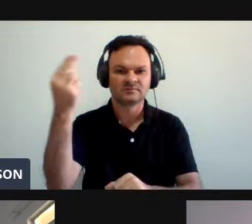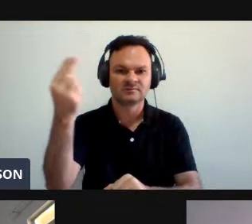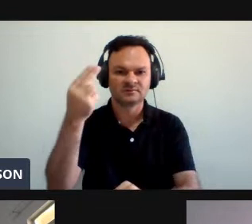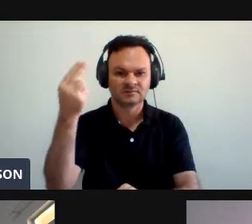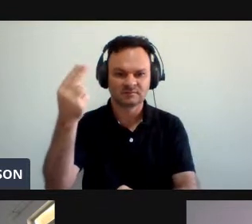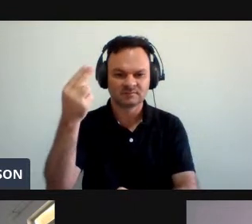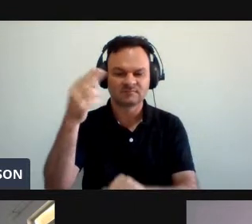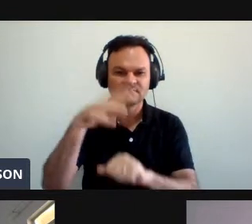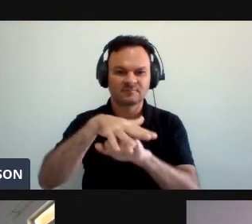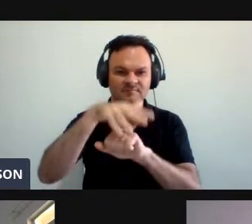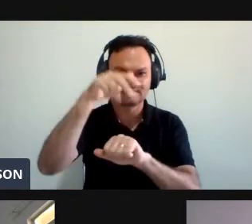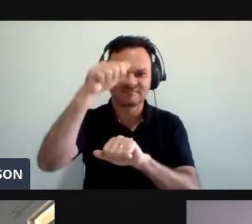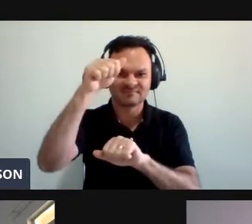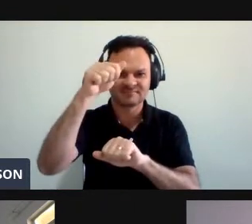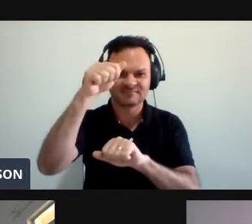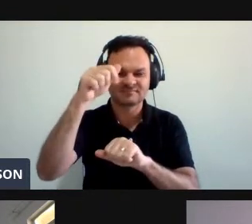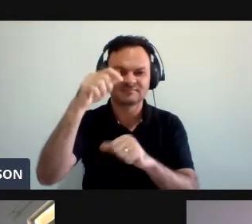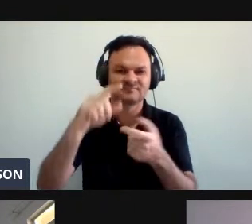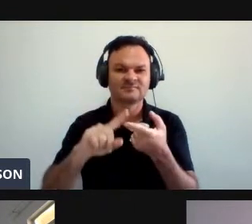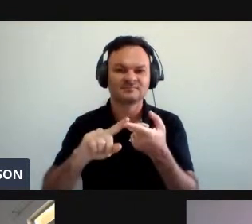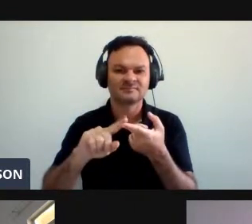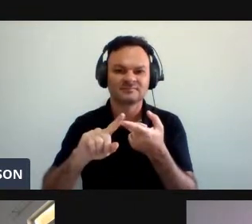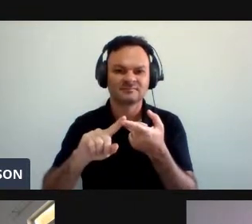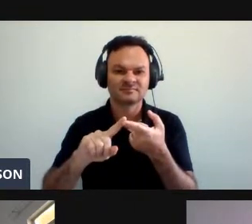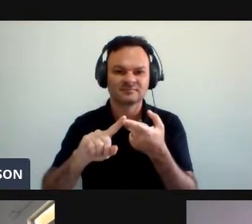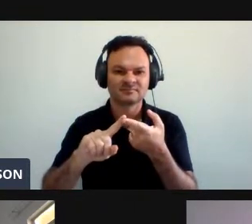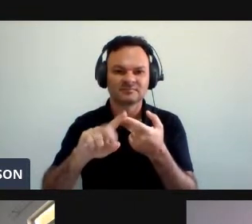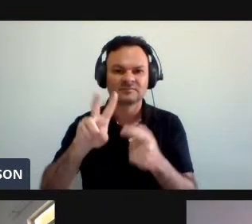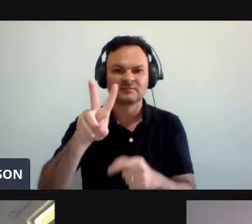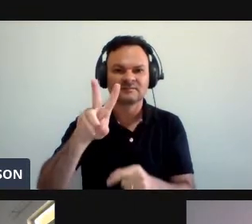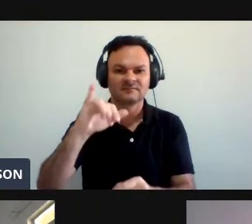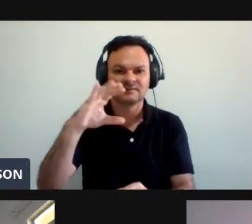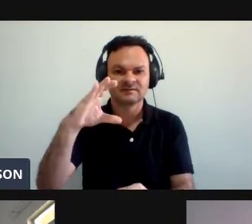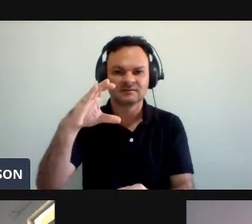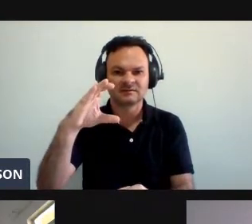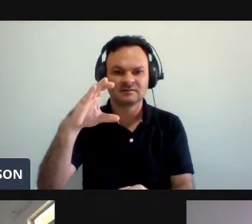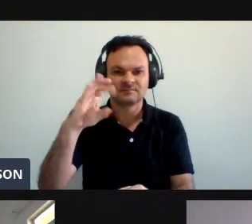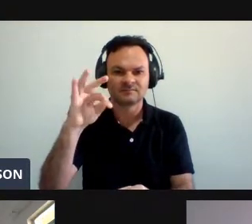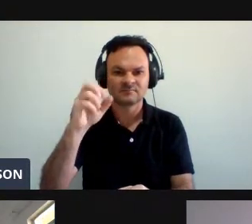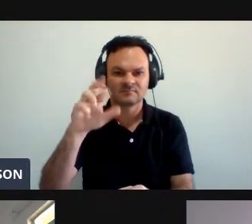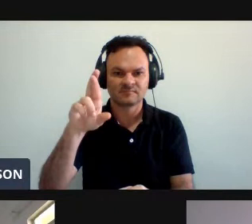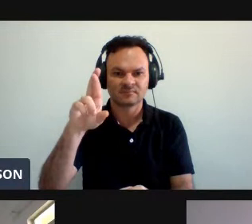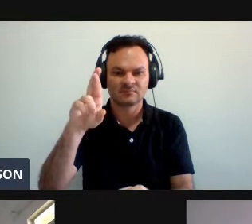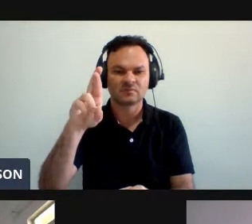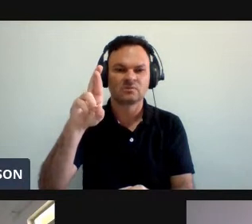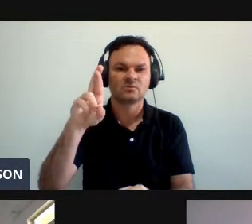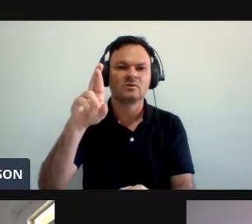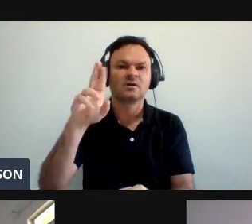Agrécio Pernambuco Também Vitor Vitor Maia Que é o nosso